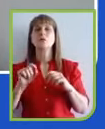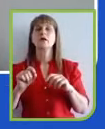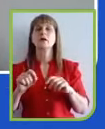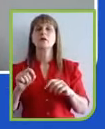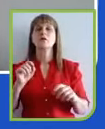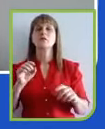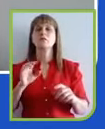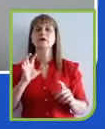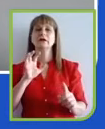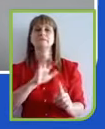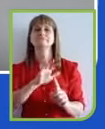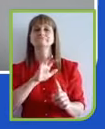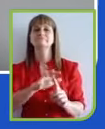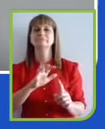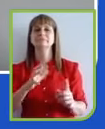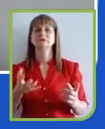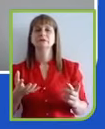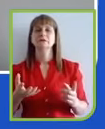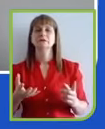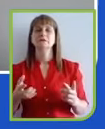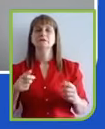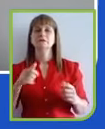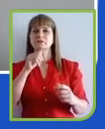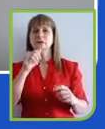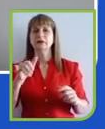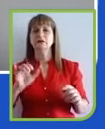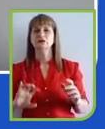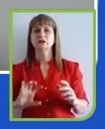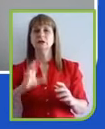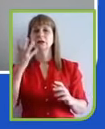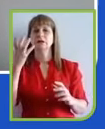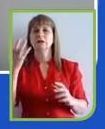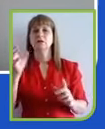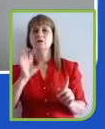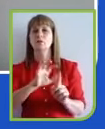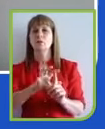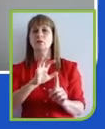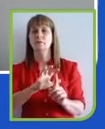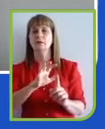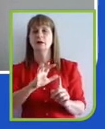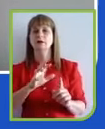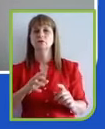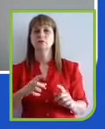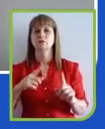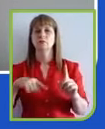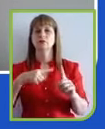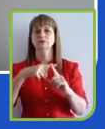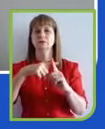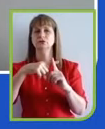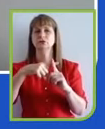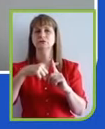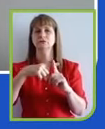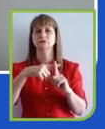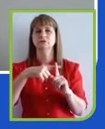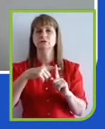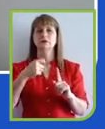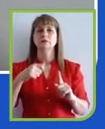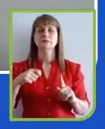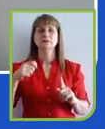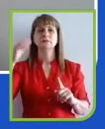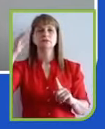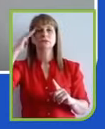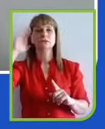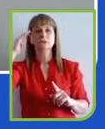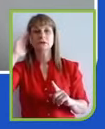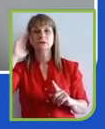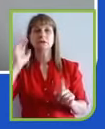em criar impacto positivo, a gente precisa pensar de forma transversal. E a complexidade de entender todos esses impactos e todos